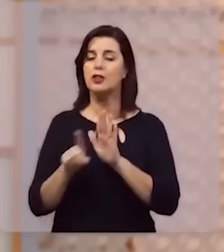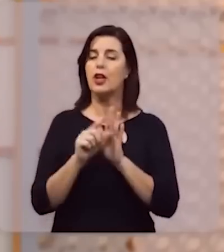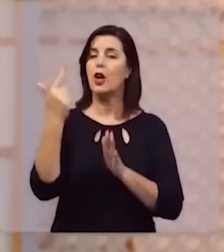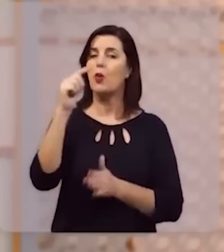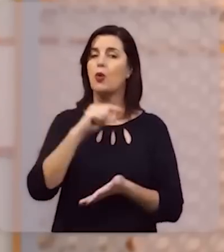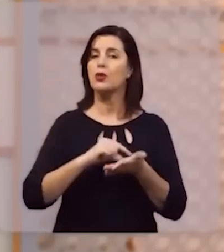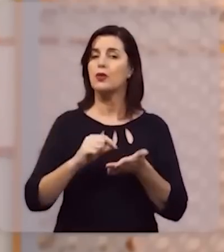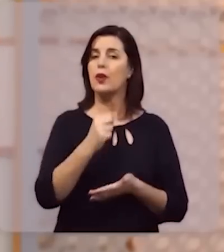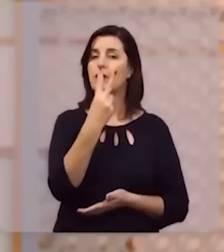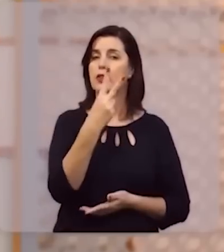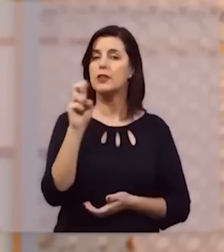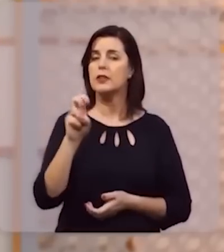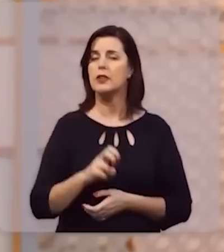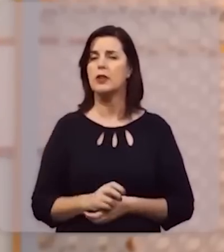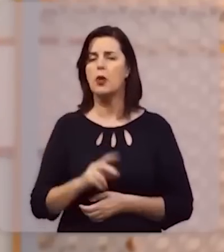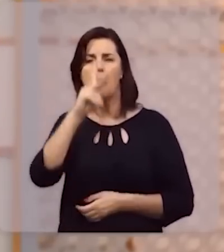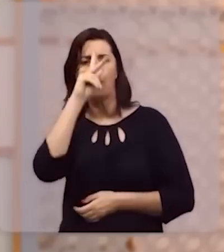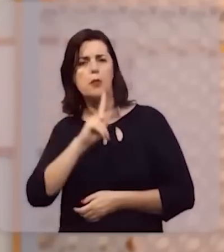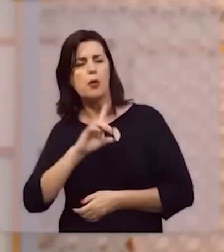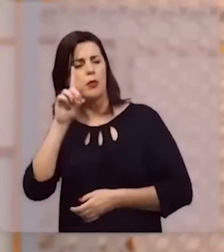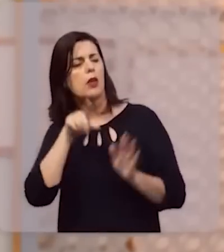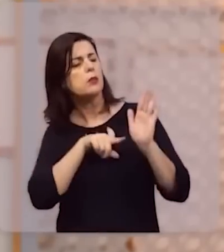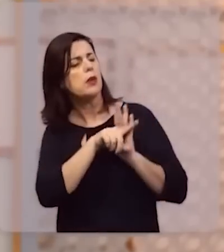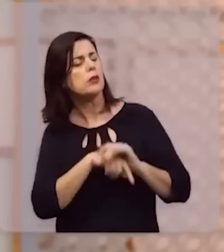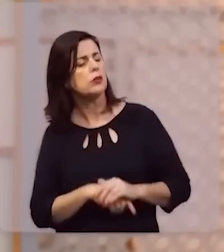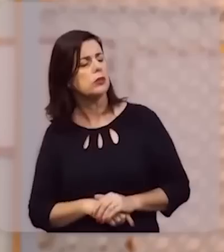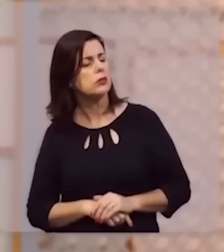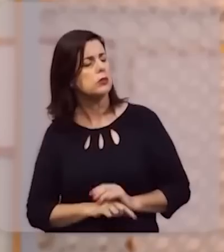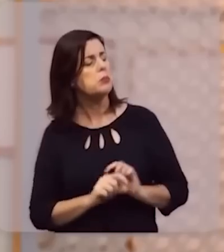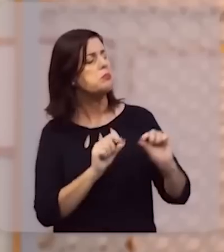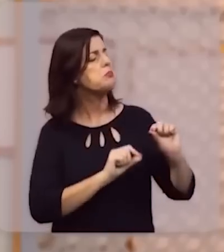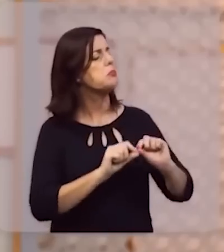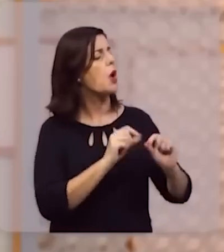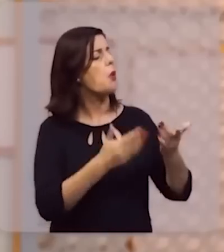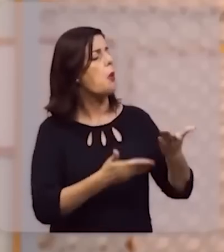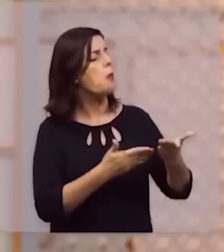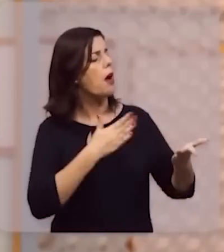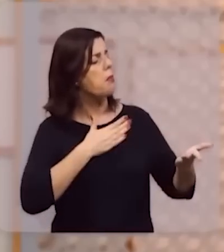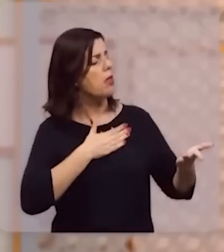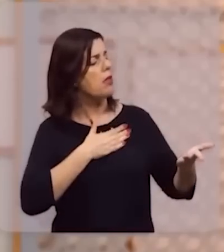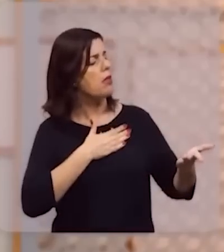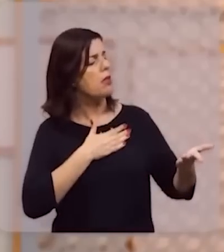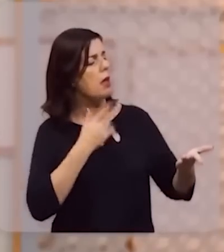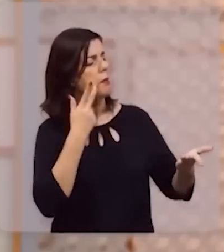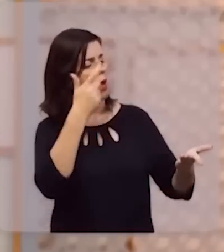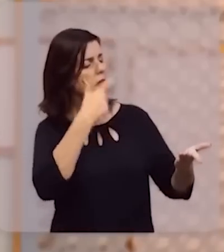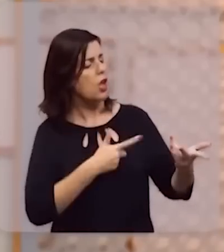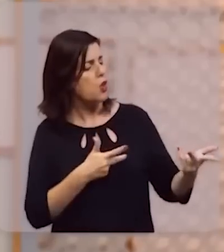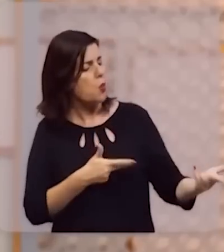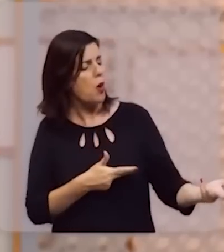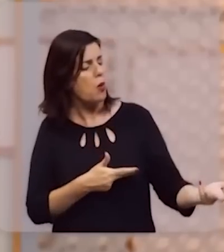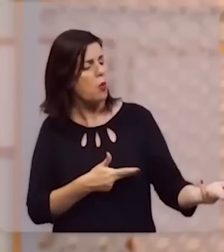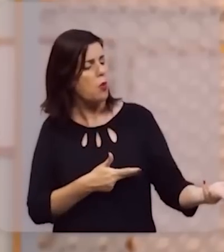outro verso, o verso 25, é o próprio Deus quem pergunta. A quem, pois, me comparareis para que eu lhe seja